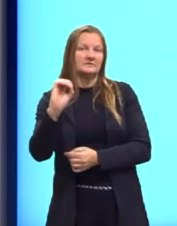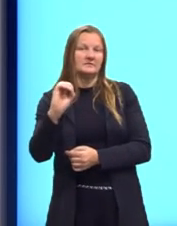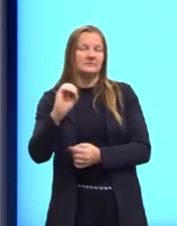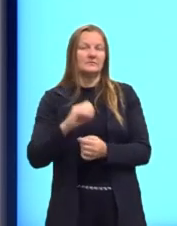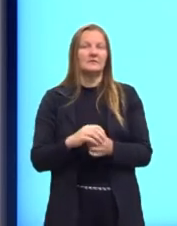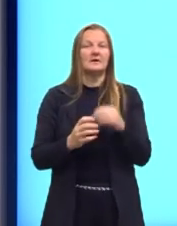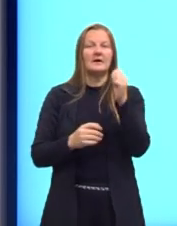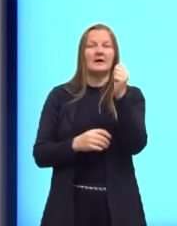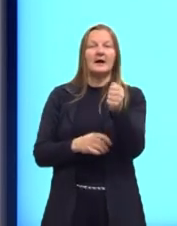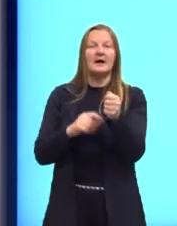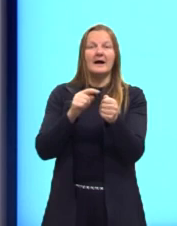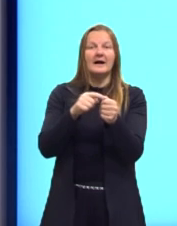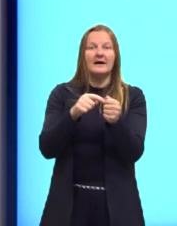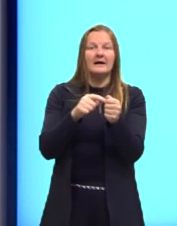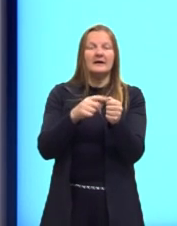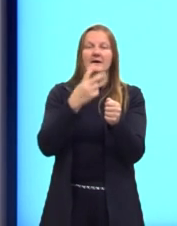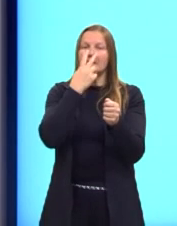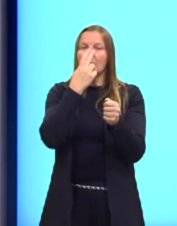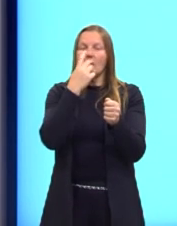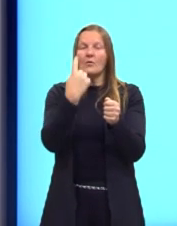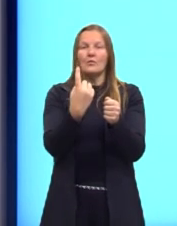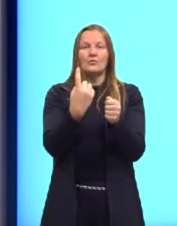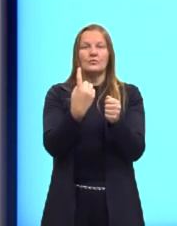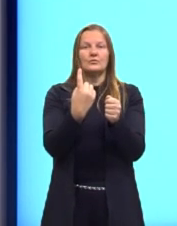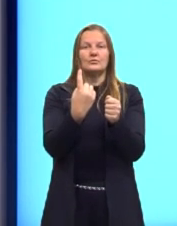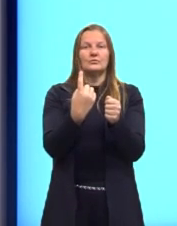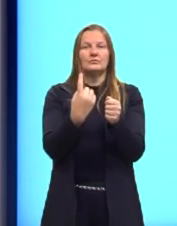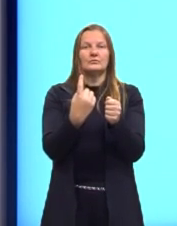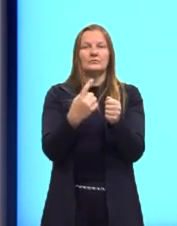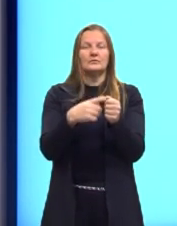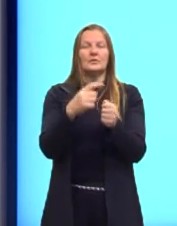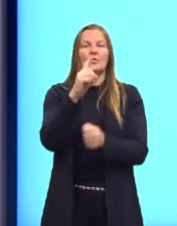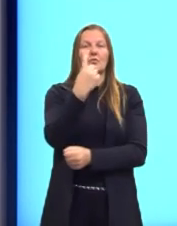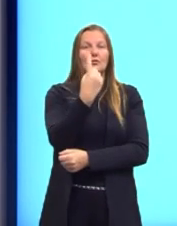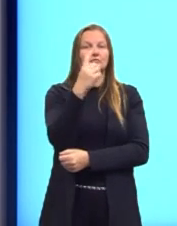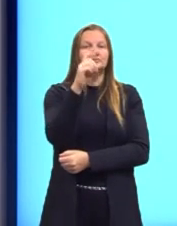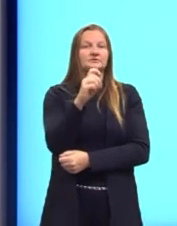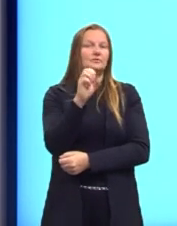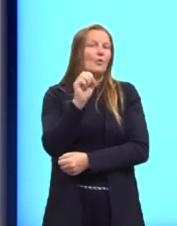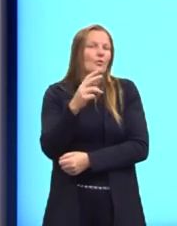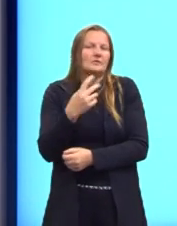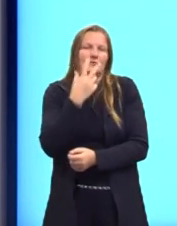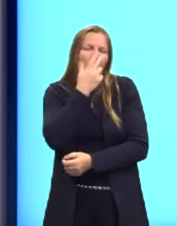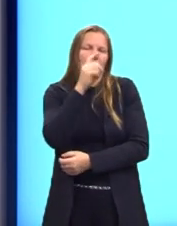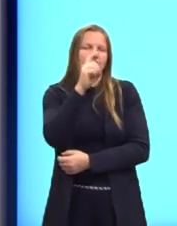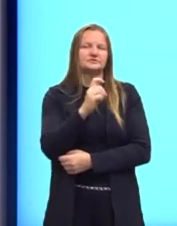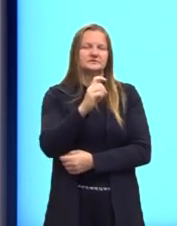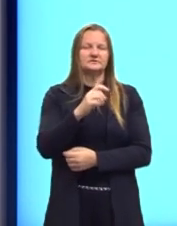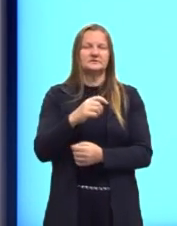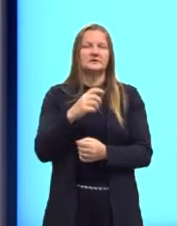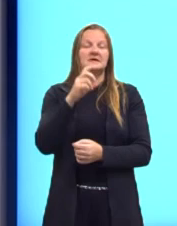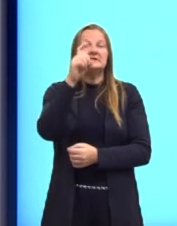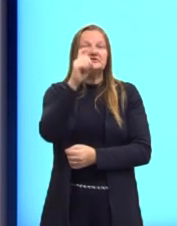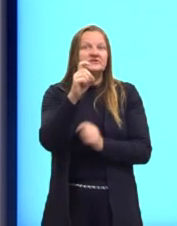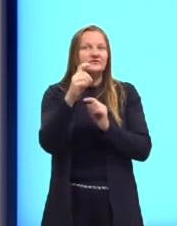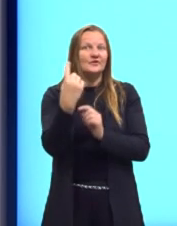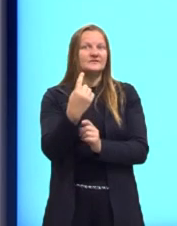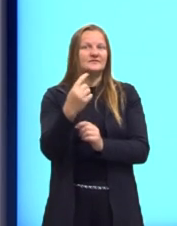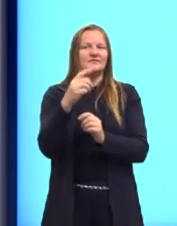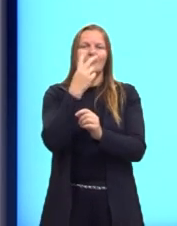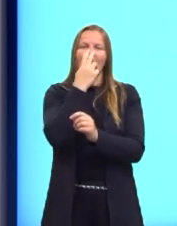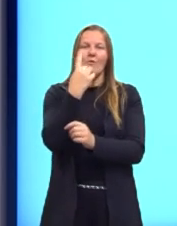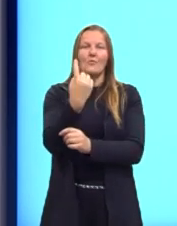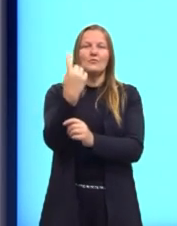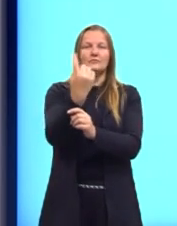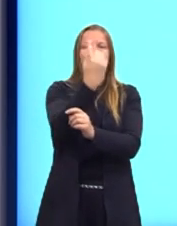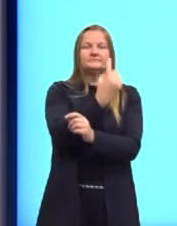o A sempre vai ser igual a 1. Então, por isso, nós teríamos 1x, ou simplesmente x, tá? Então, A é igual a 1,